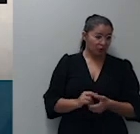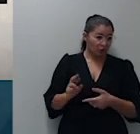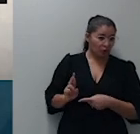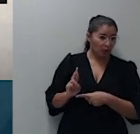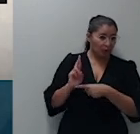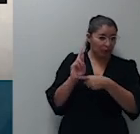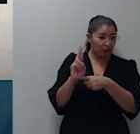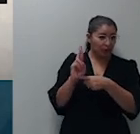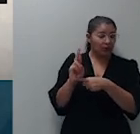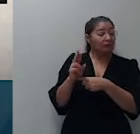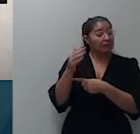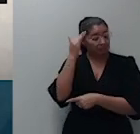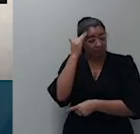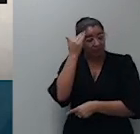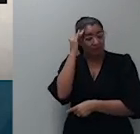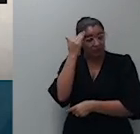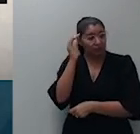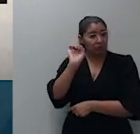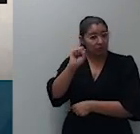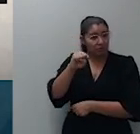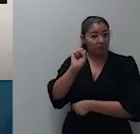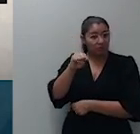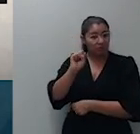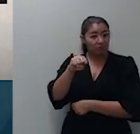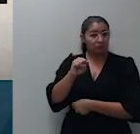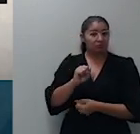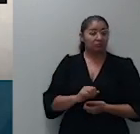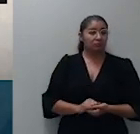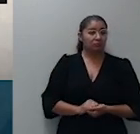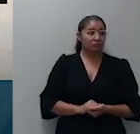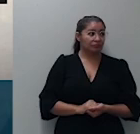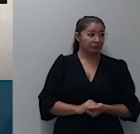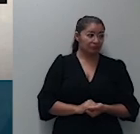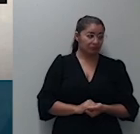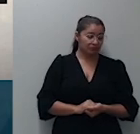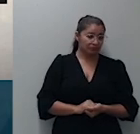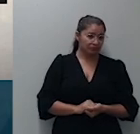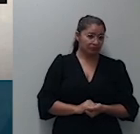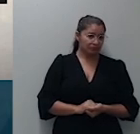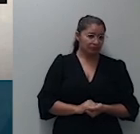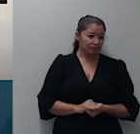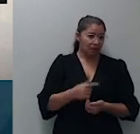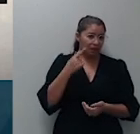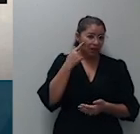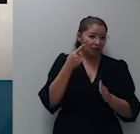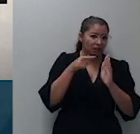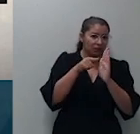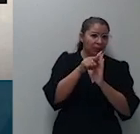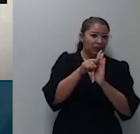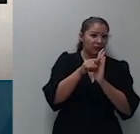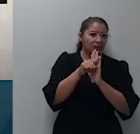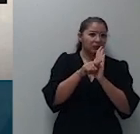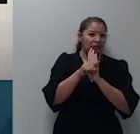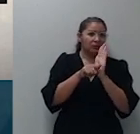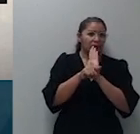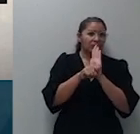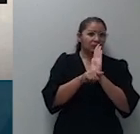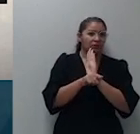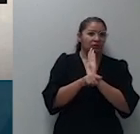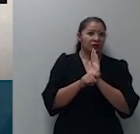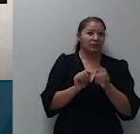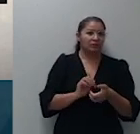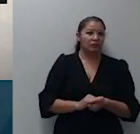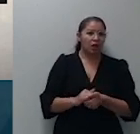eu pedi vista e após análise mais próxima dos autos acompanho a